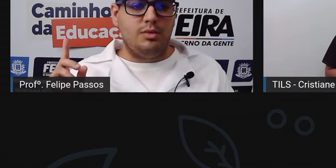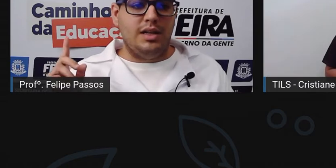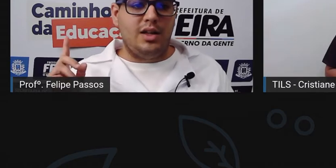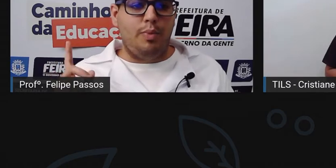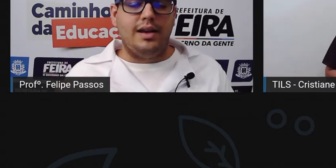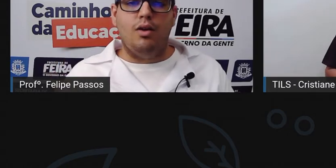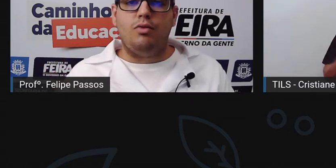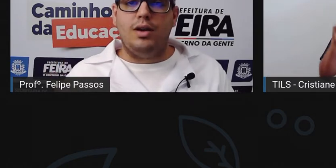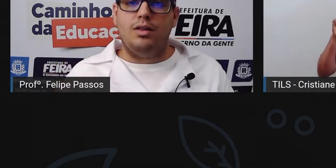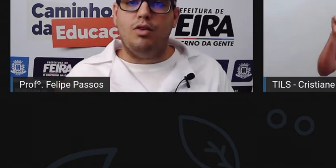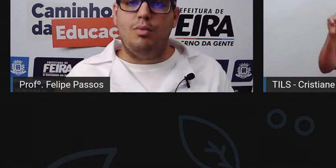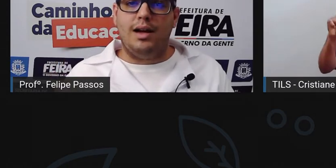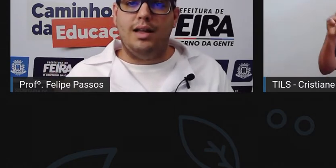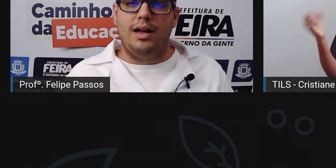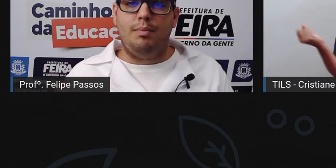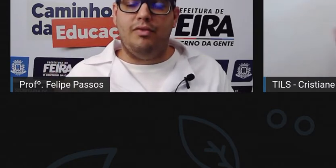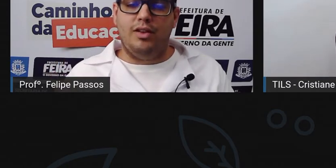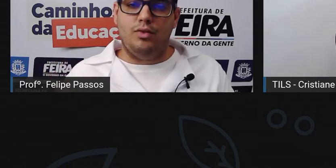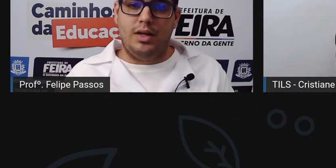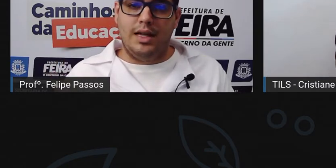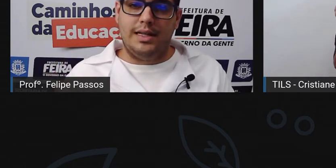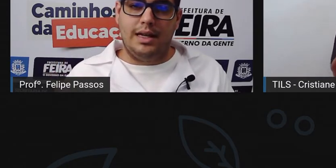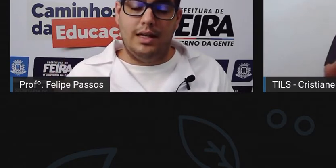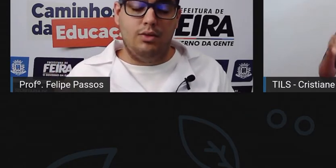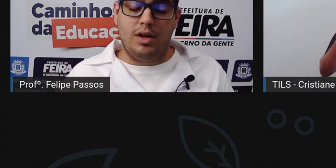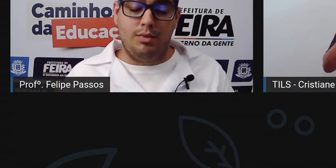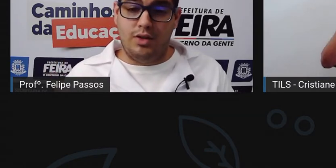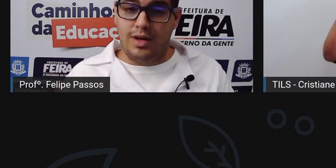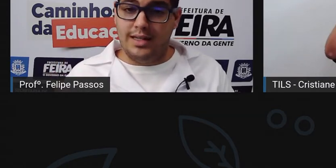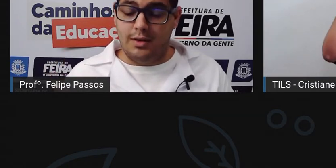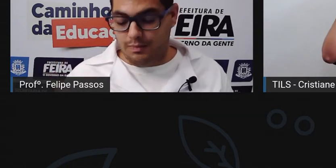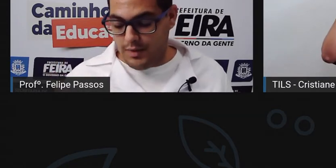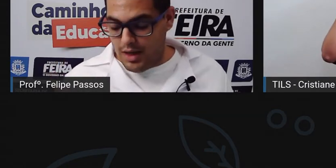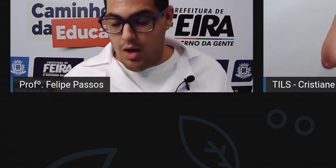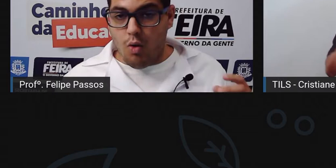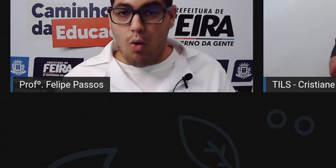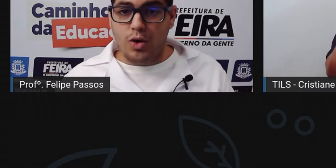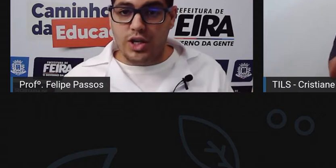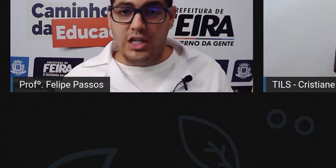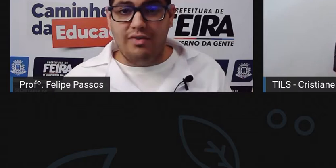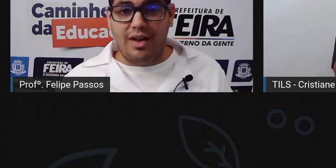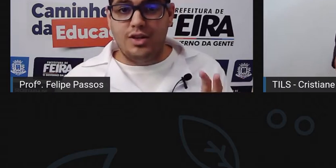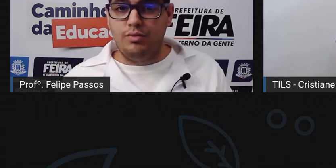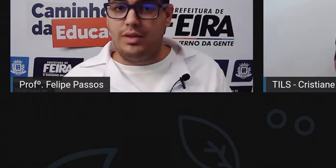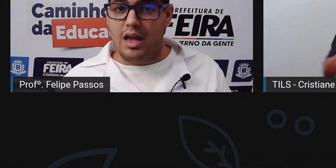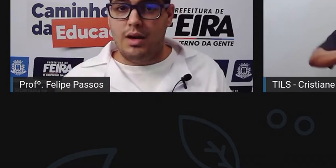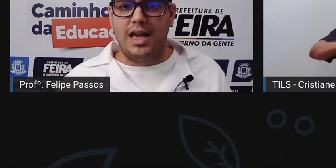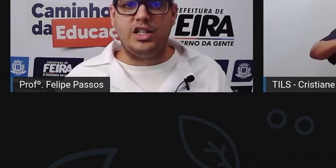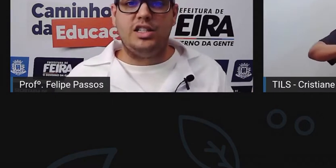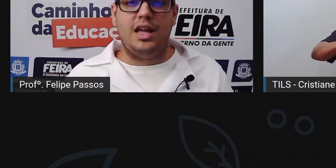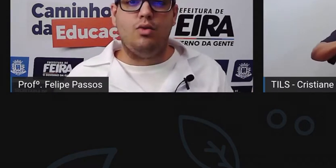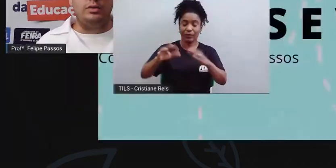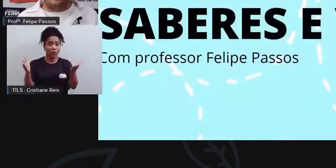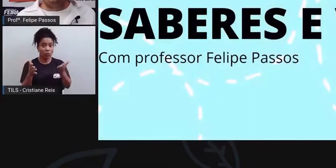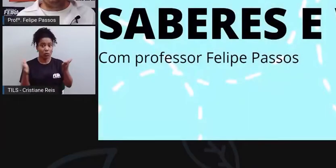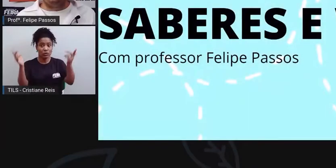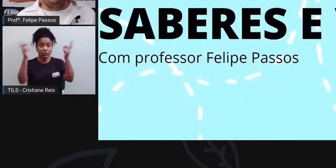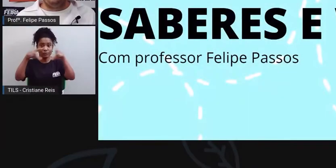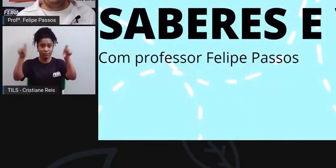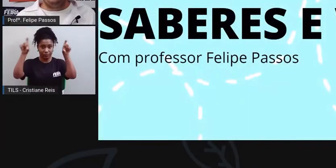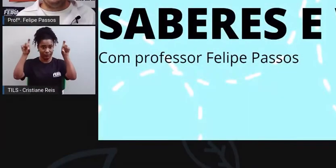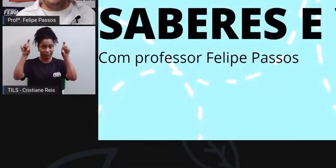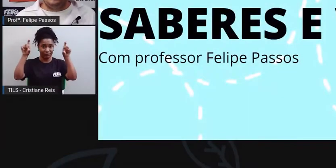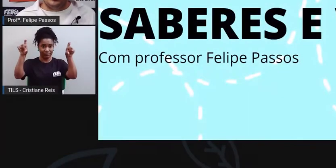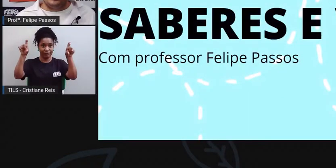Atrás de mim tem um painel com a logomarca da Prefeitura e do Caminho da Educação. Hoje a gente vai falar de um tema que a gente tem contato